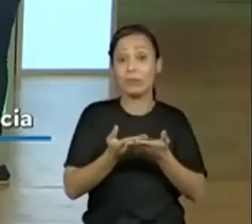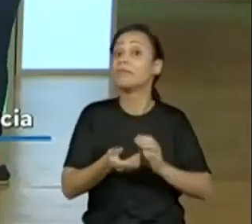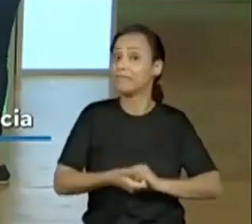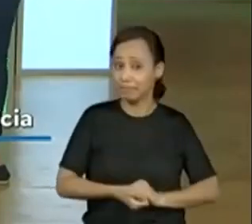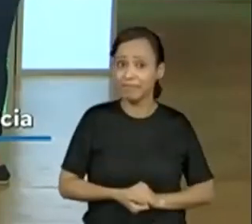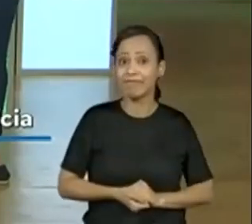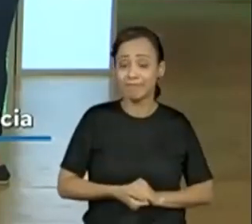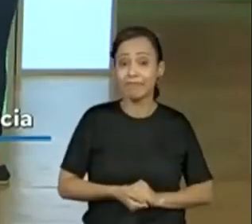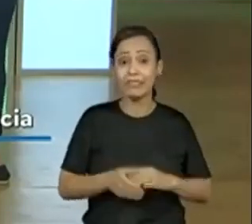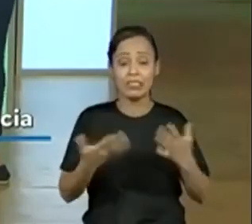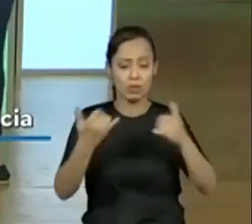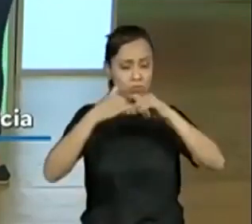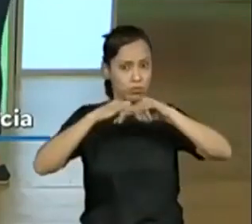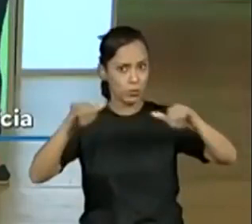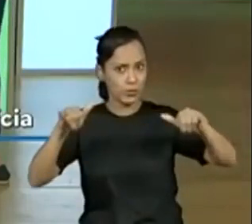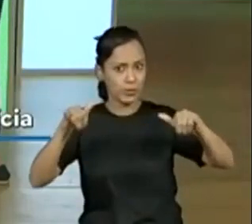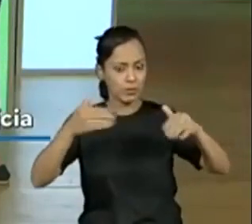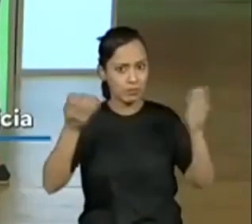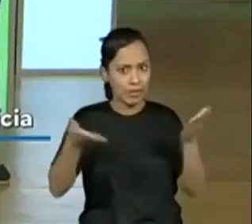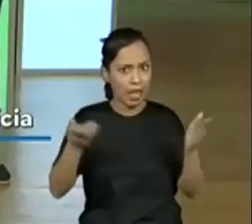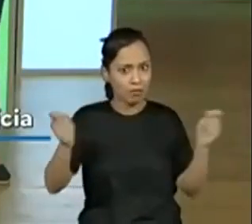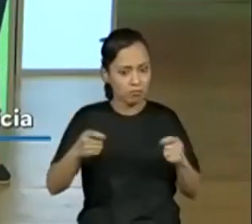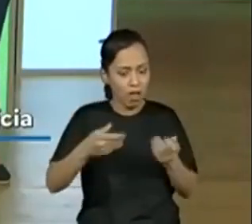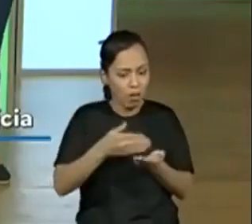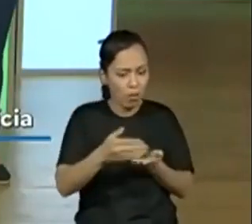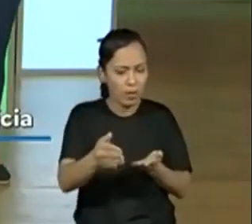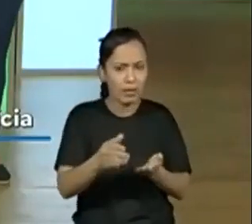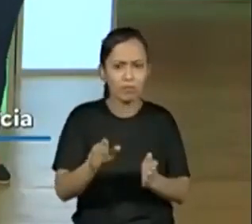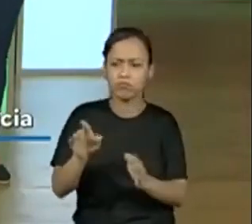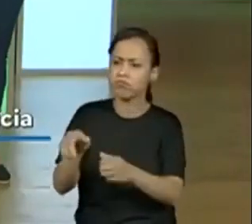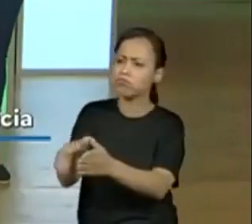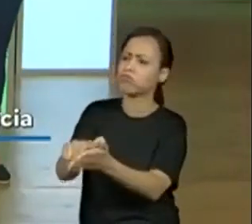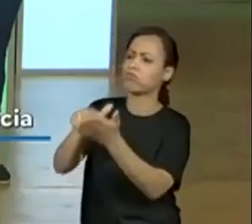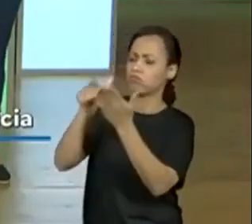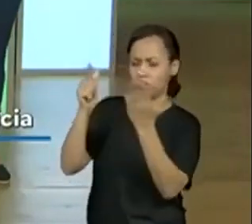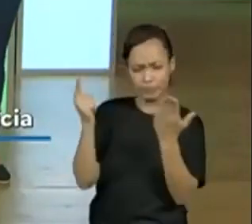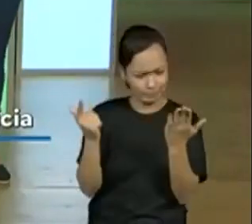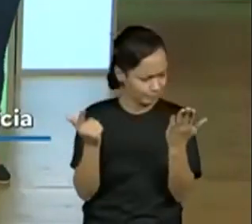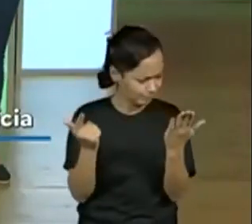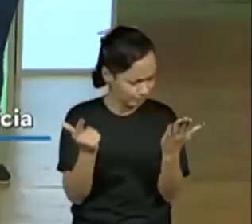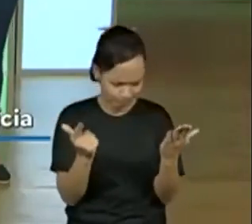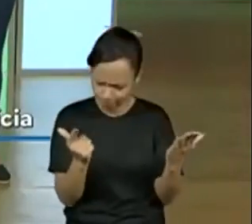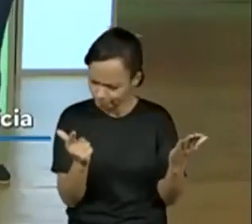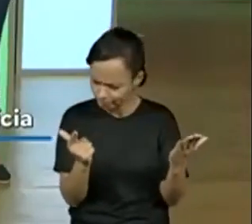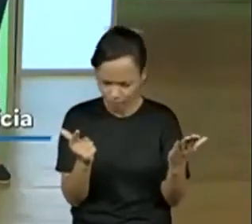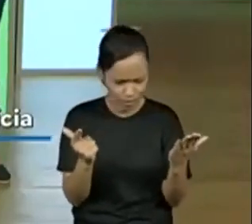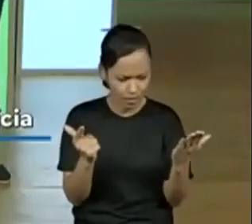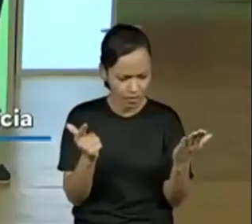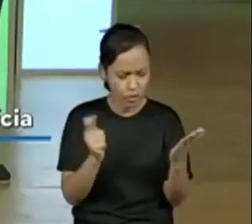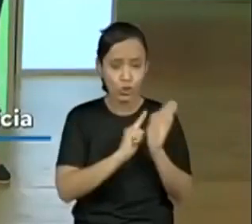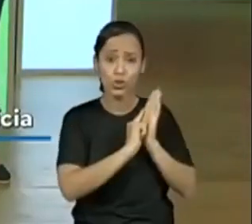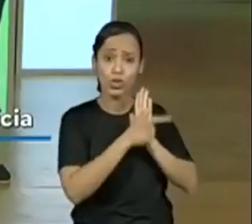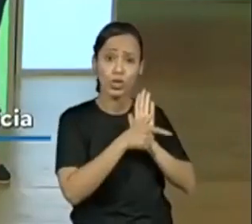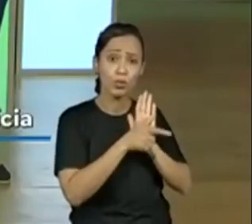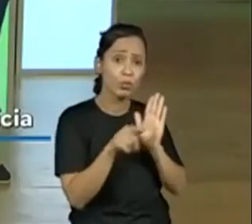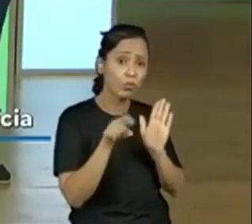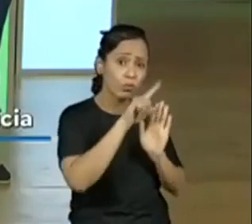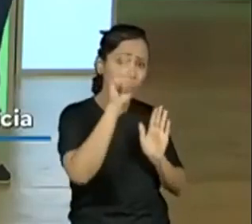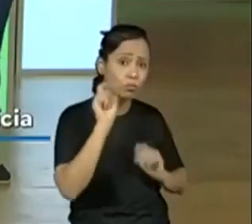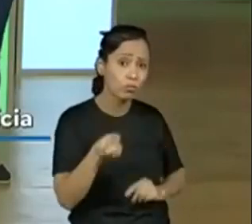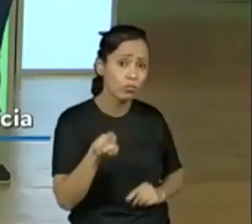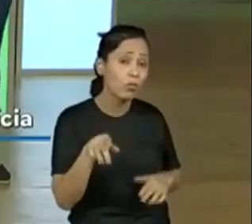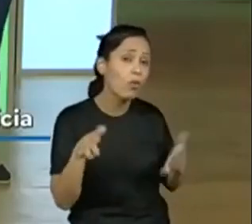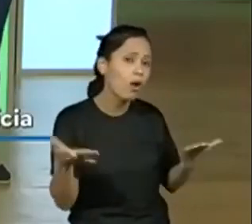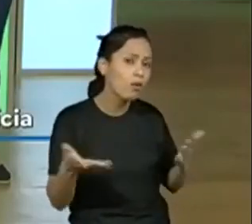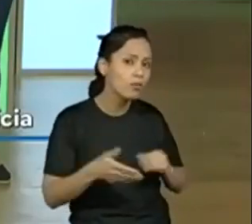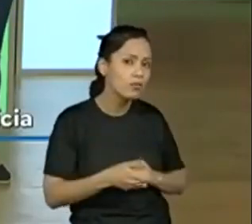Aposto que a partir de agora, quando vocês forem ler uma notícia, já mudou. Para mim, mudou. Para mim, já mudou completamente. Então, quando você